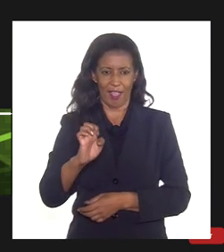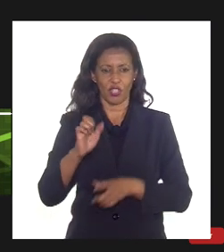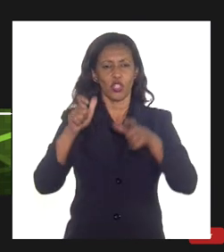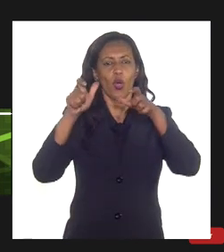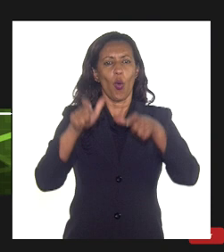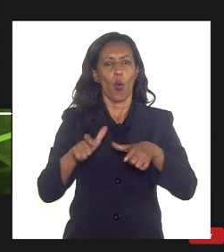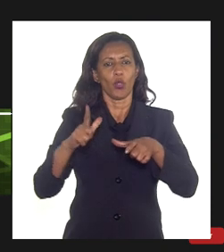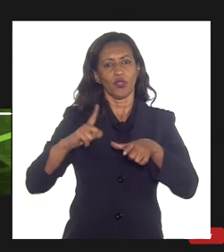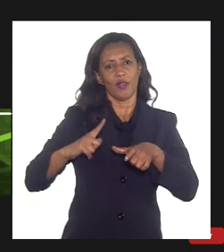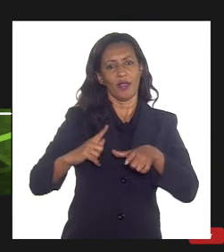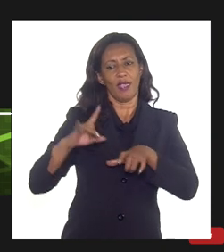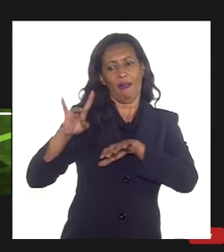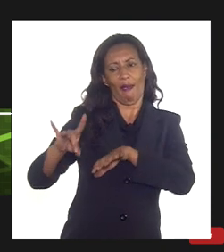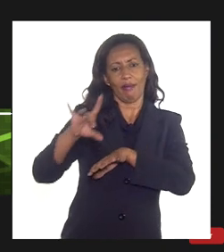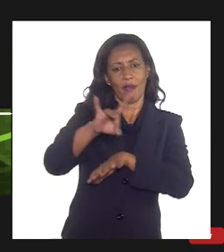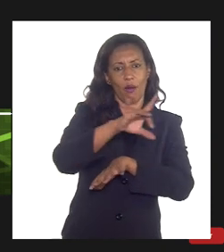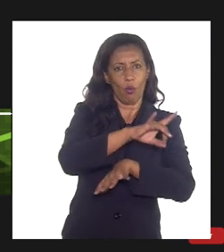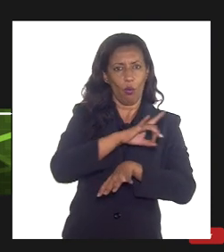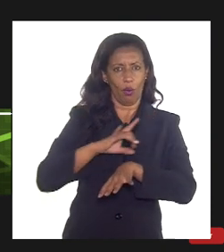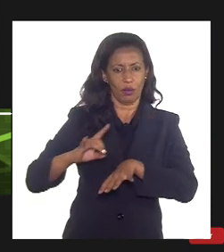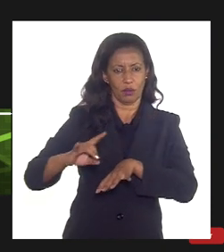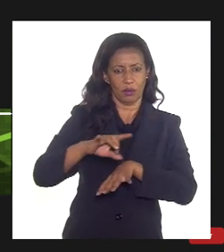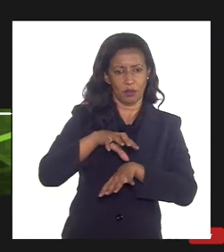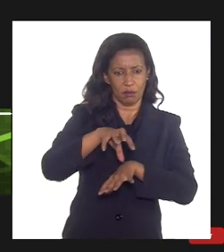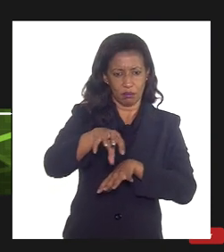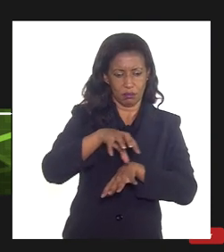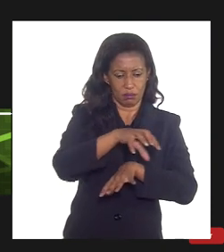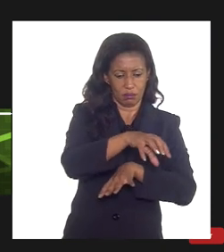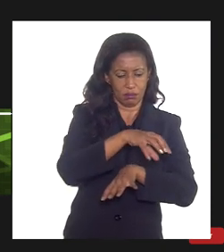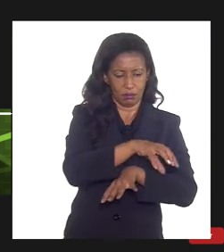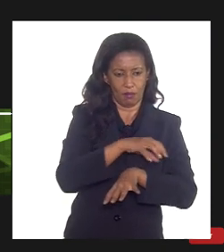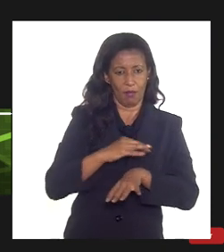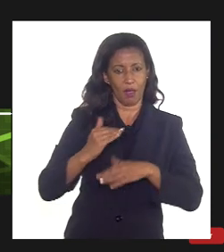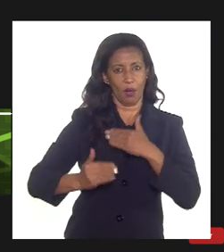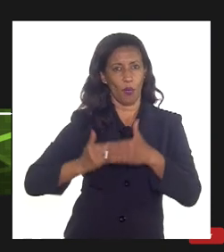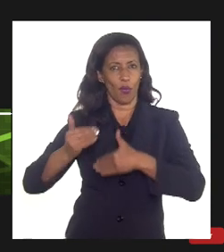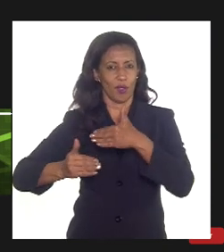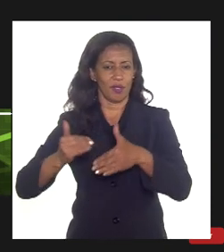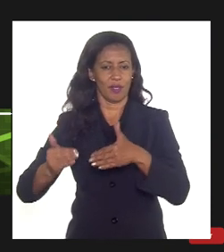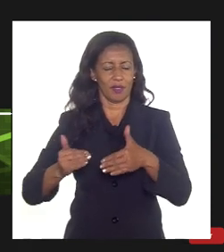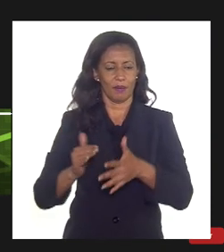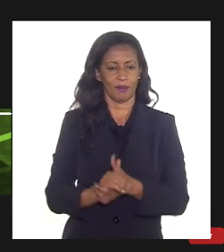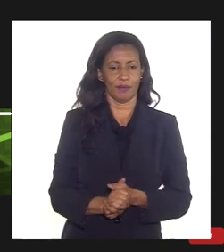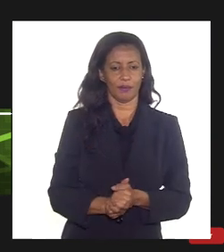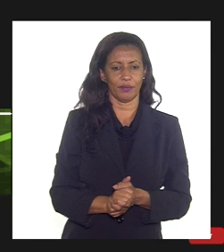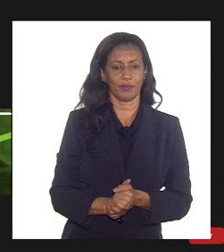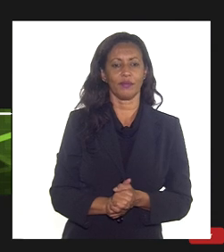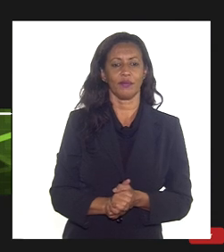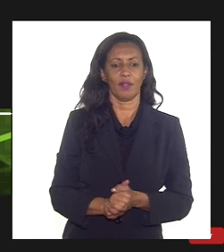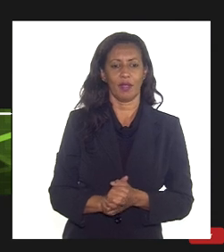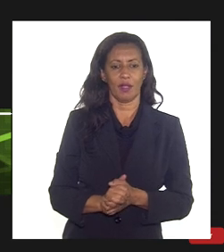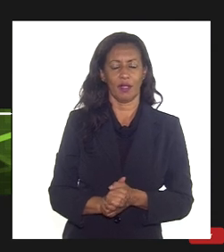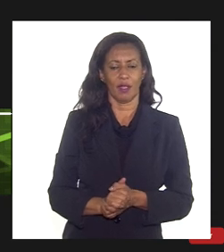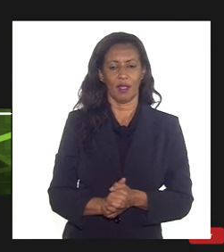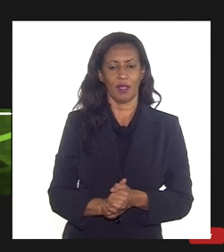ter dois trens, como a gente chama, de processamento, cada um deles com 10 milhões e meio de capacidade de processamento,